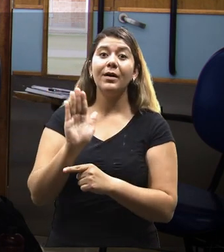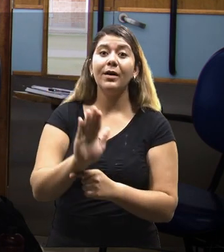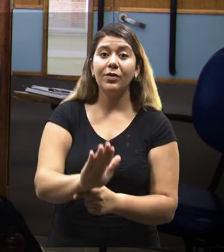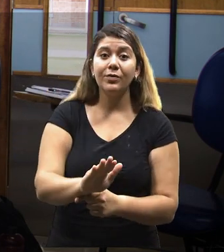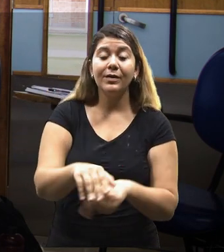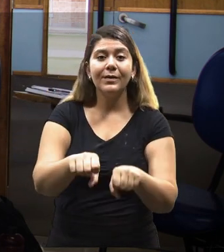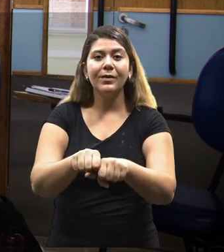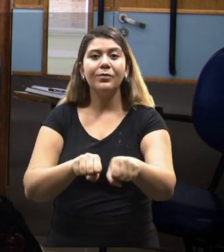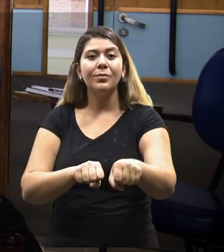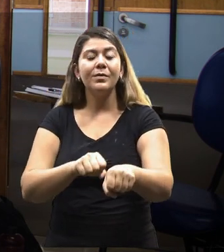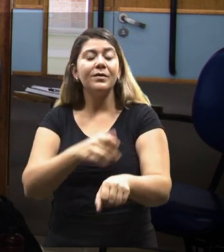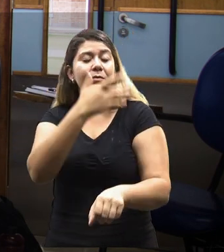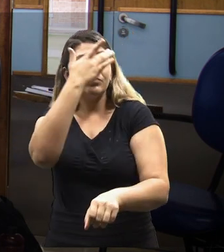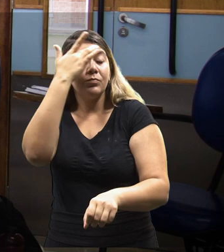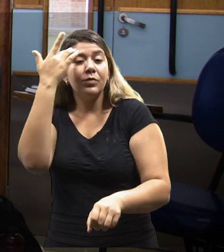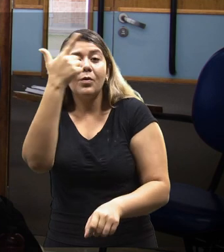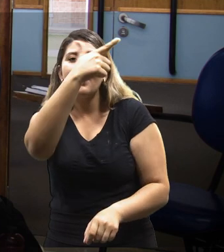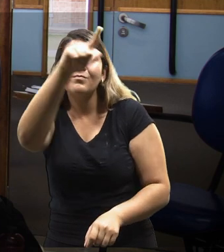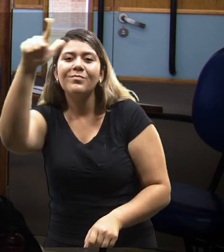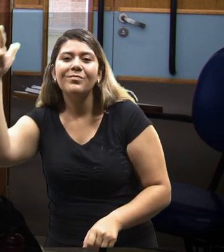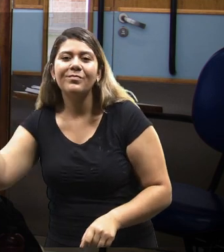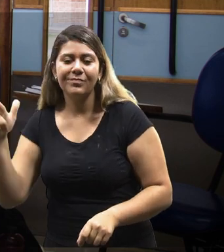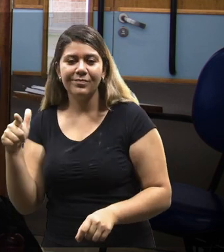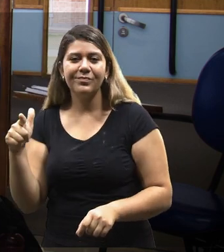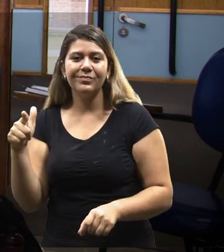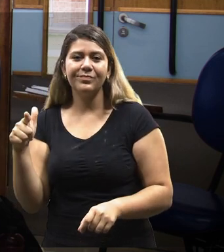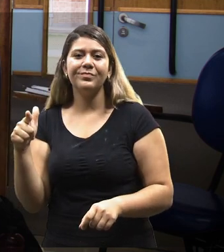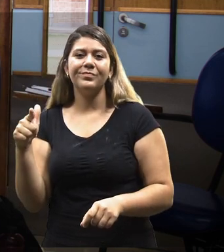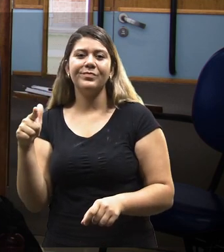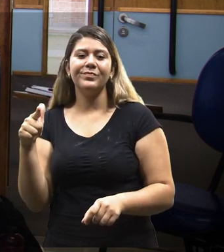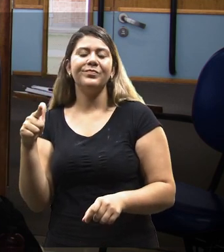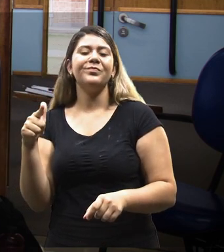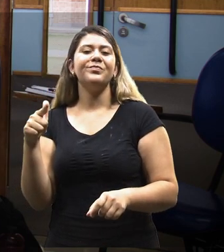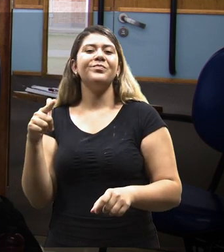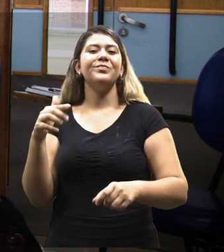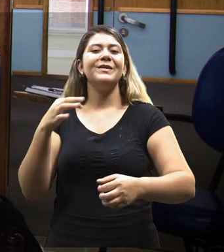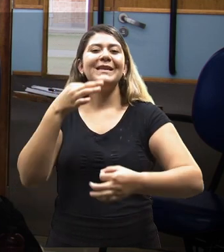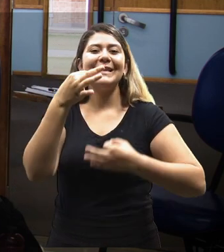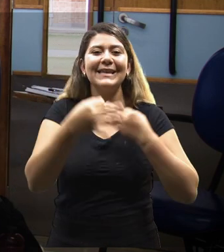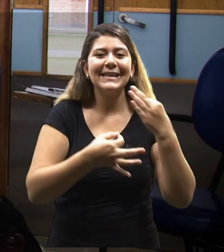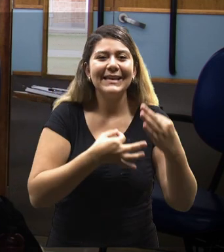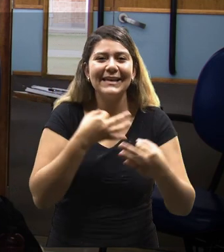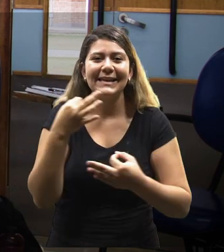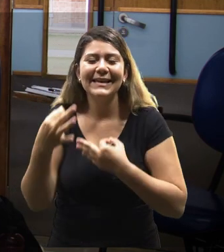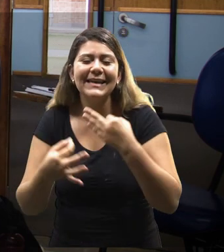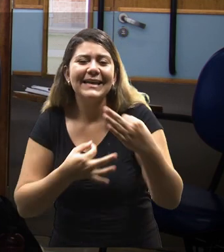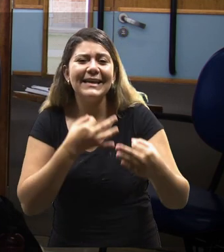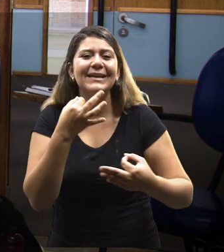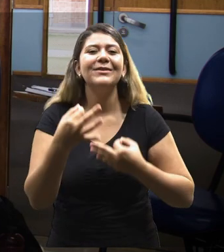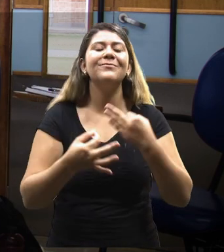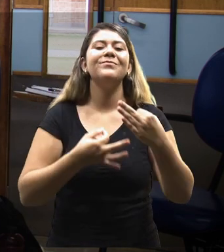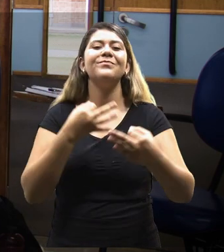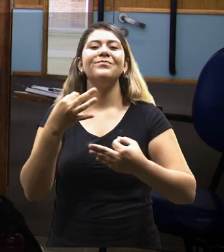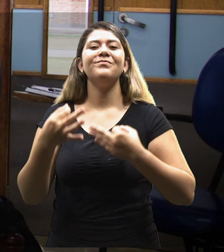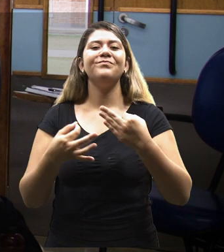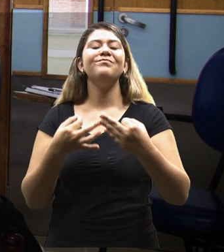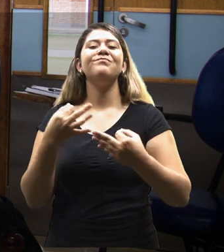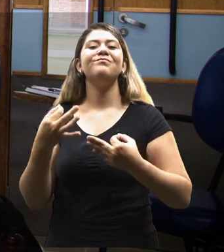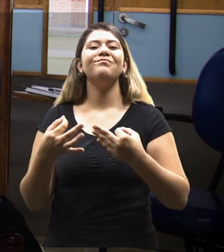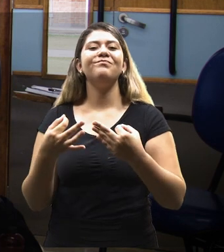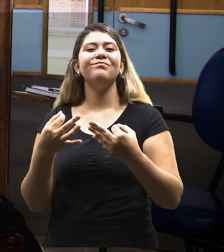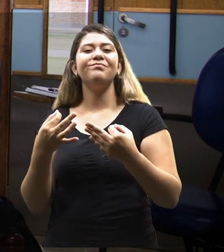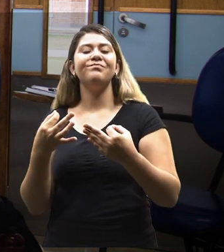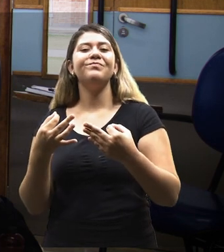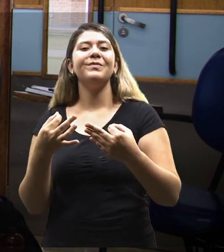pode contribuir para uma formação mais ampla e mais, vamos dizer assim,